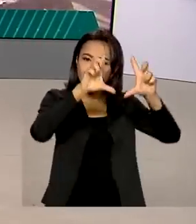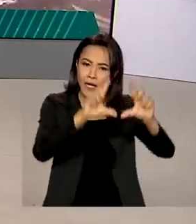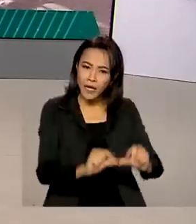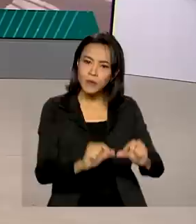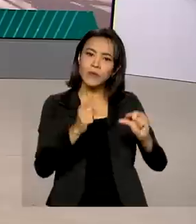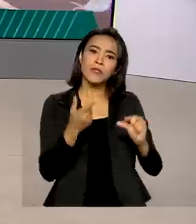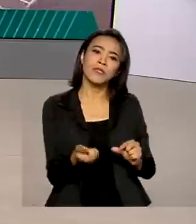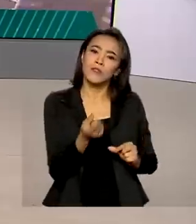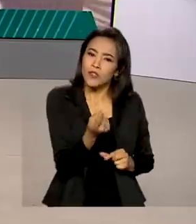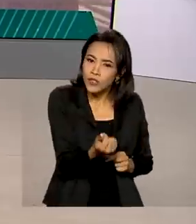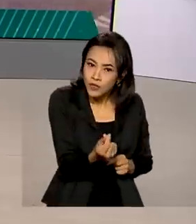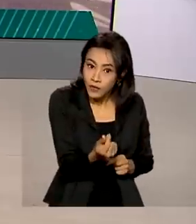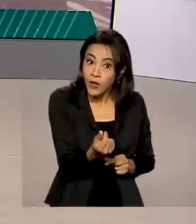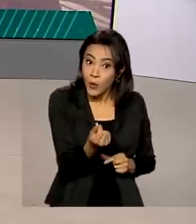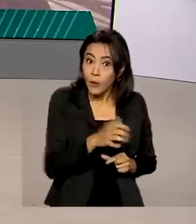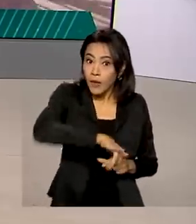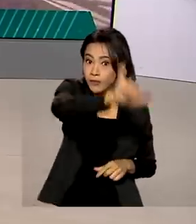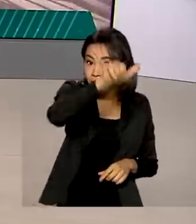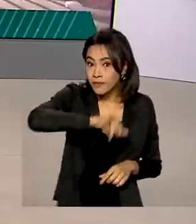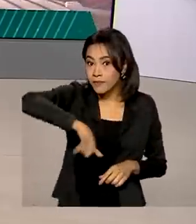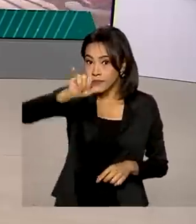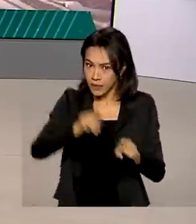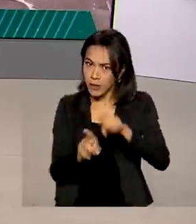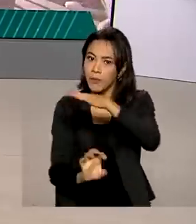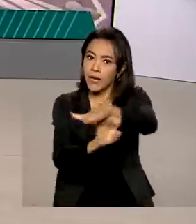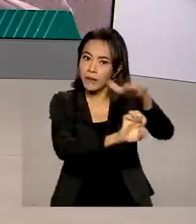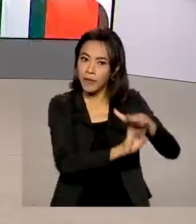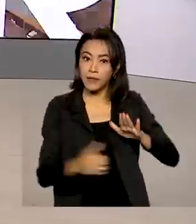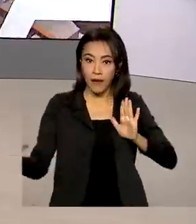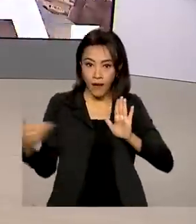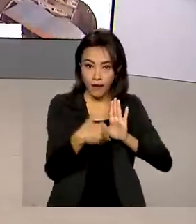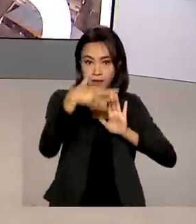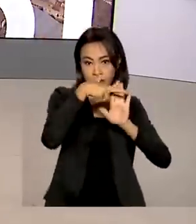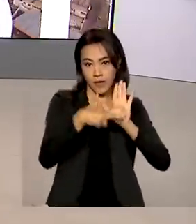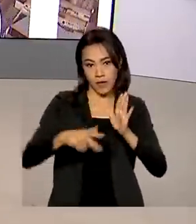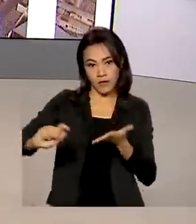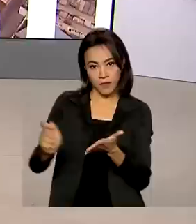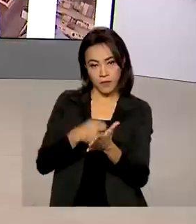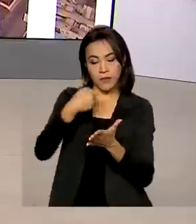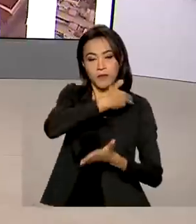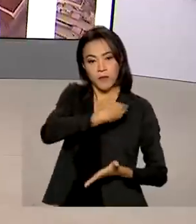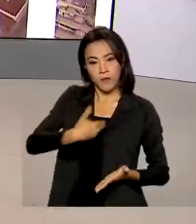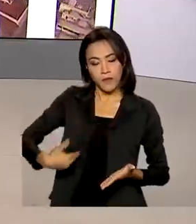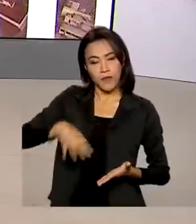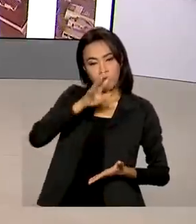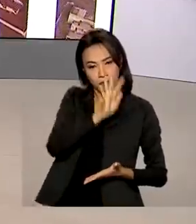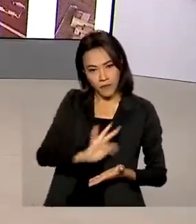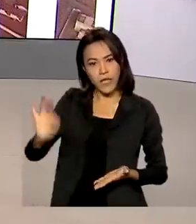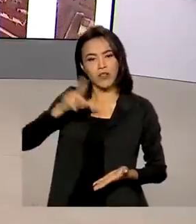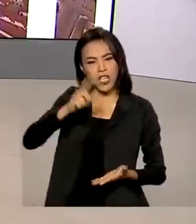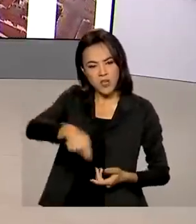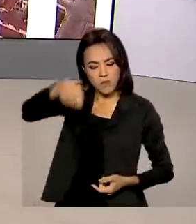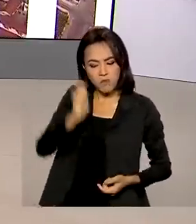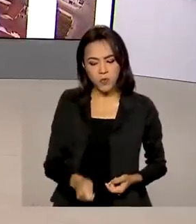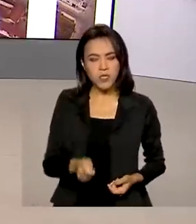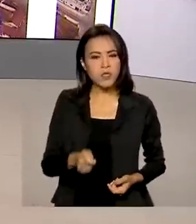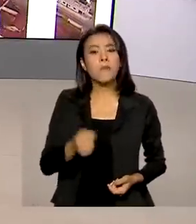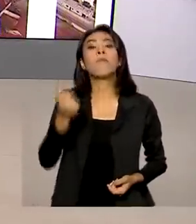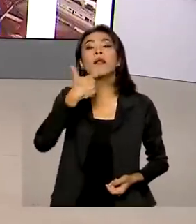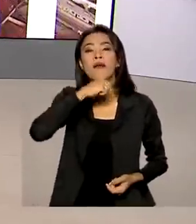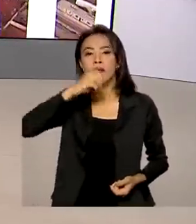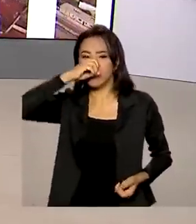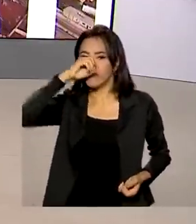para viajantes e empresas aéreas. A norma sancionada pelo governo federal também traz punição para o passageiro